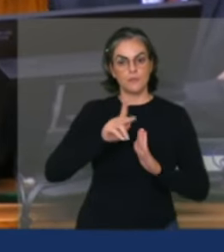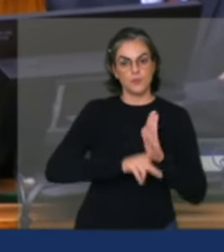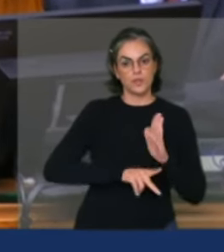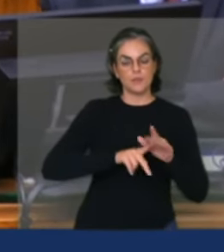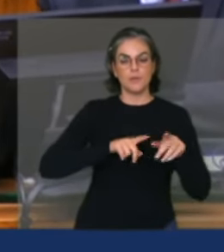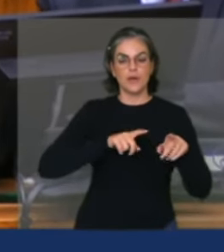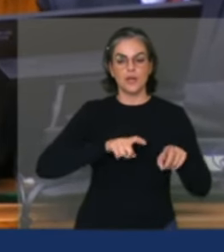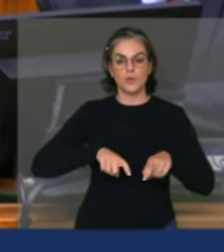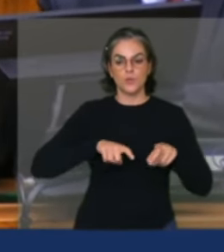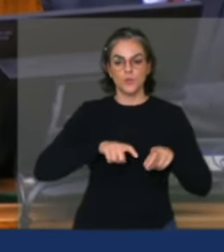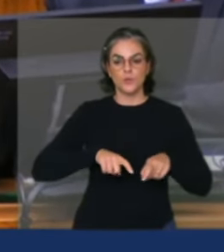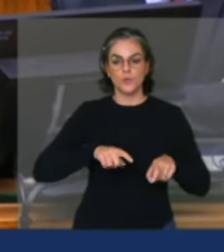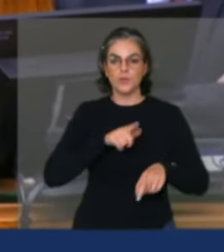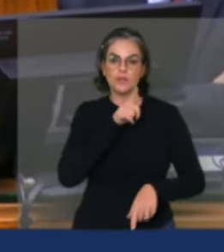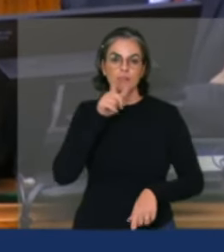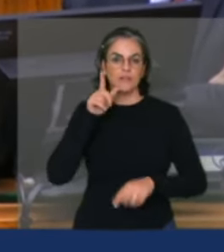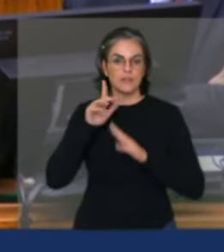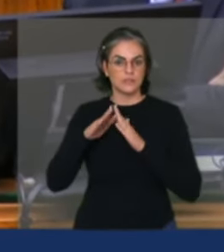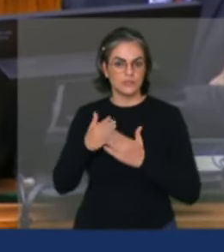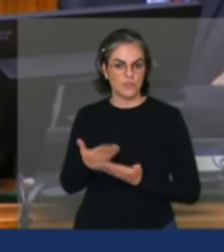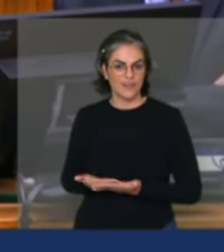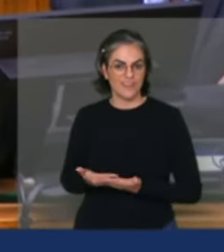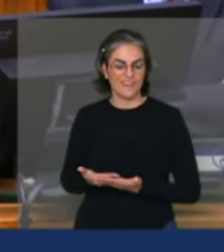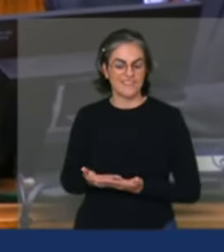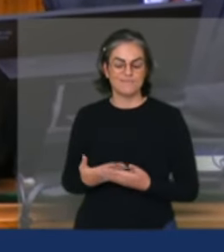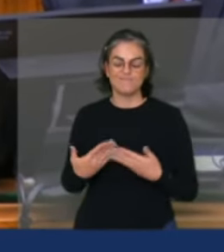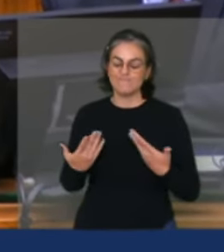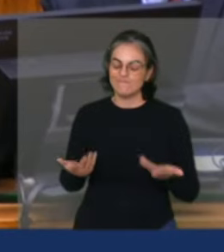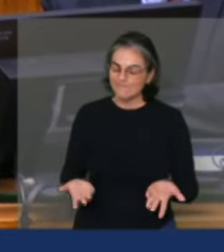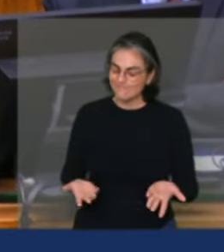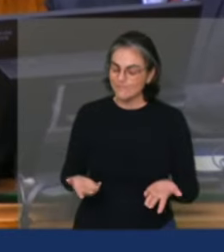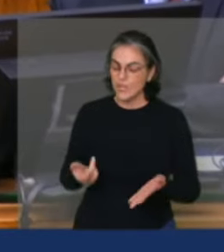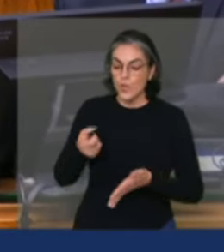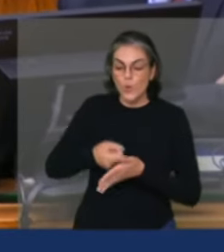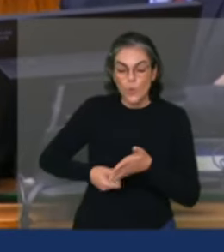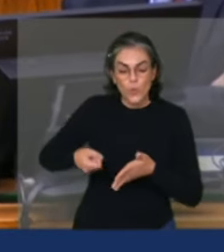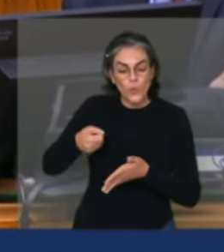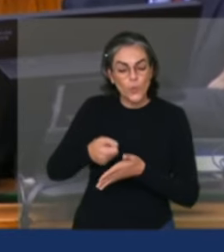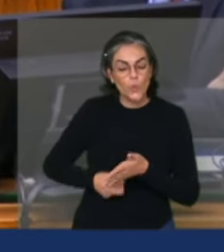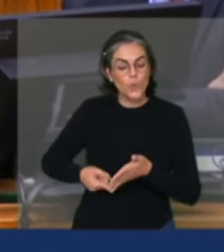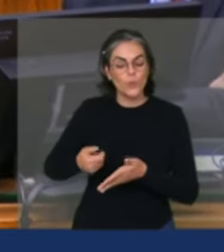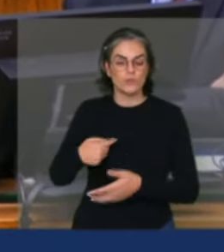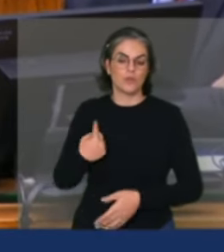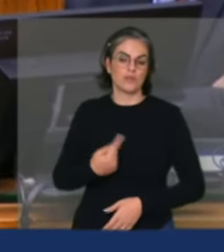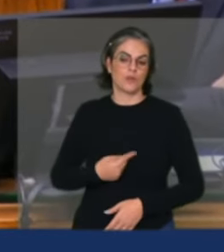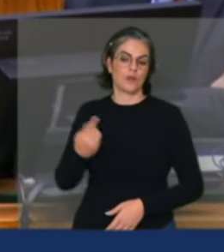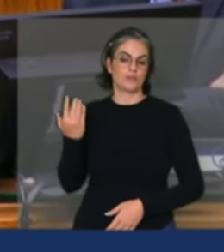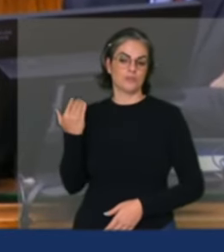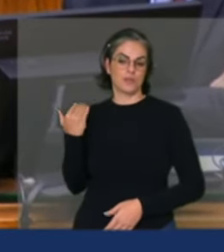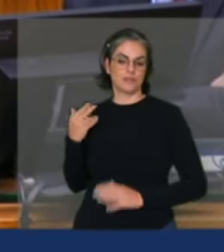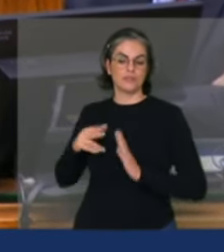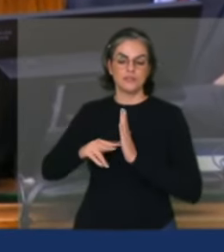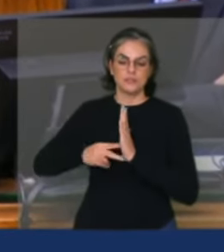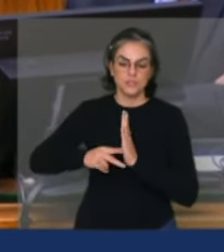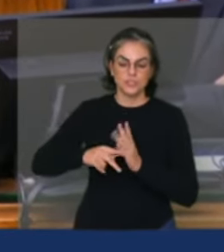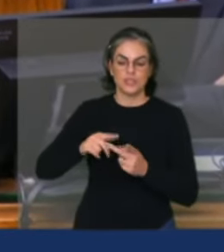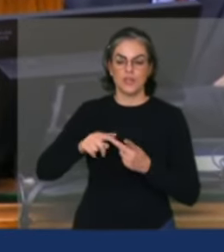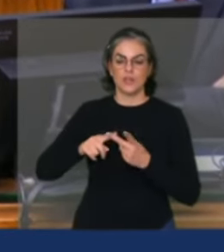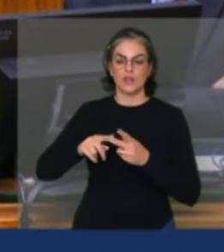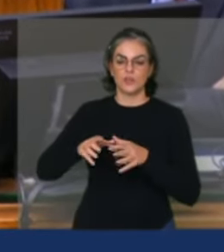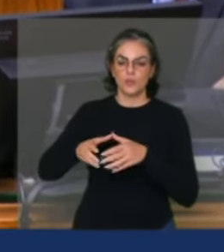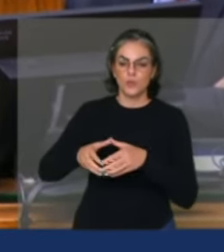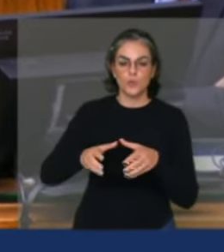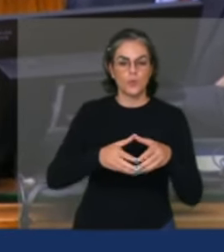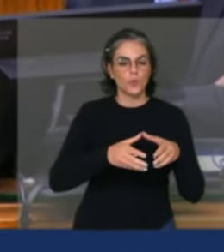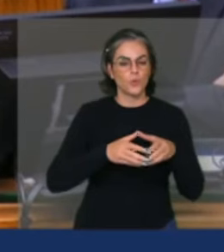para merenda escolar que foi lutas nossa do movimento sindical movimento social organizações